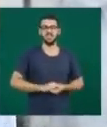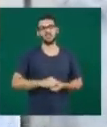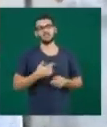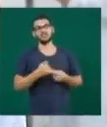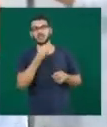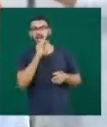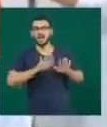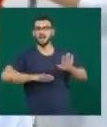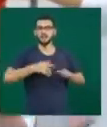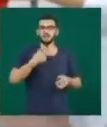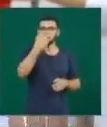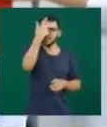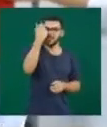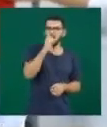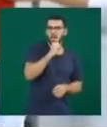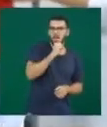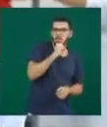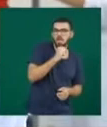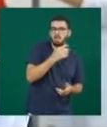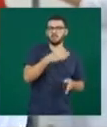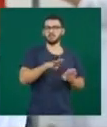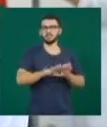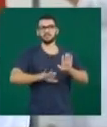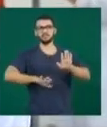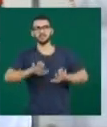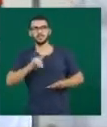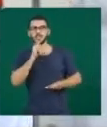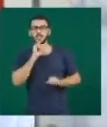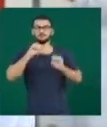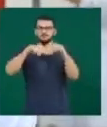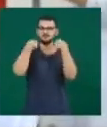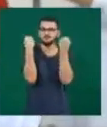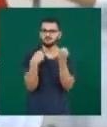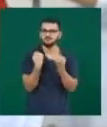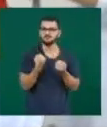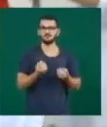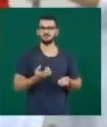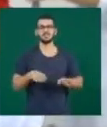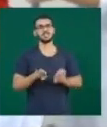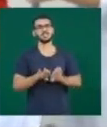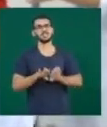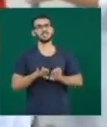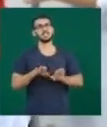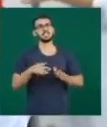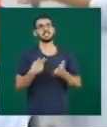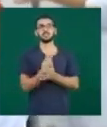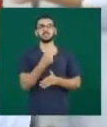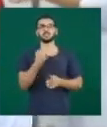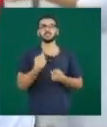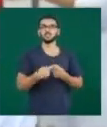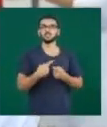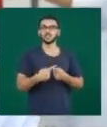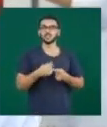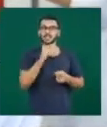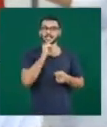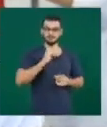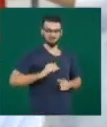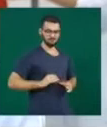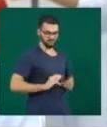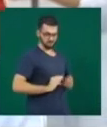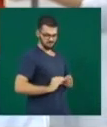tosse, espirro, exercício físico. E essa perda ocorre porque a pressão